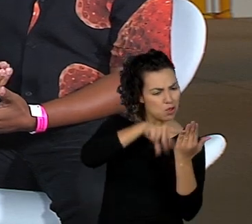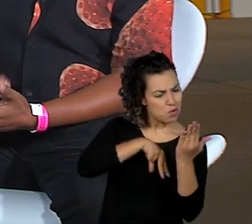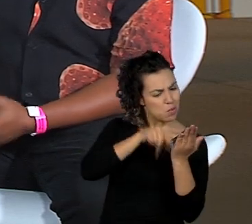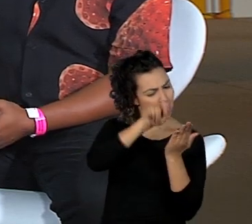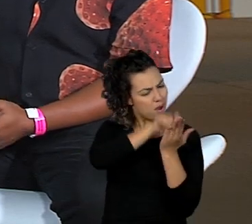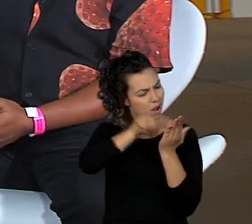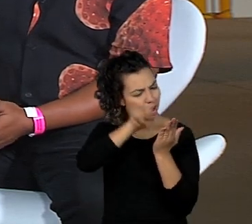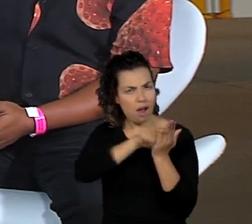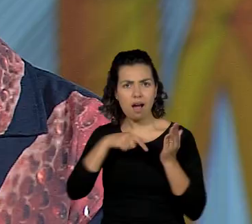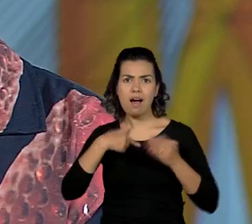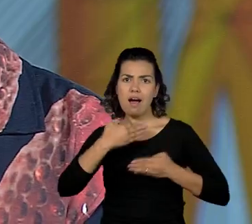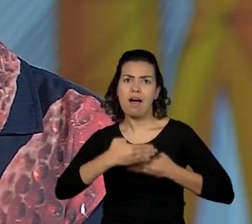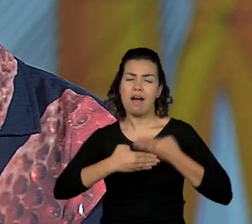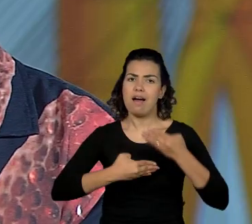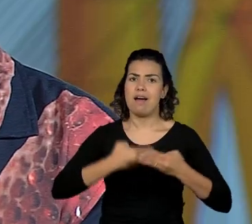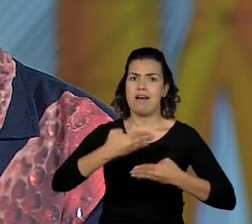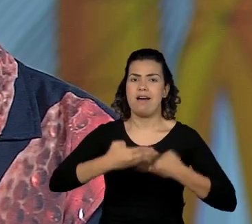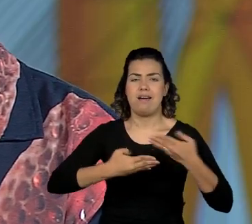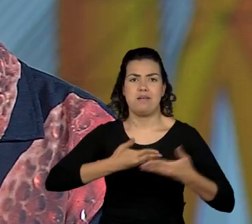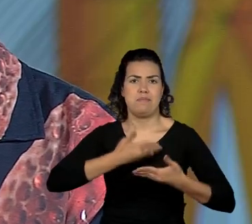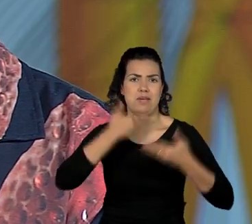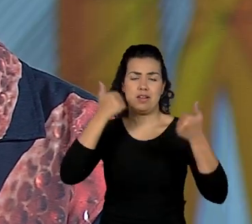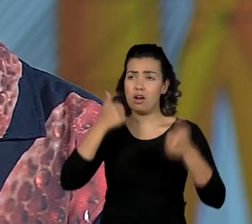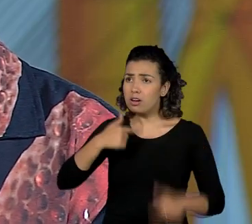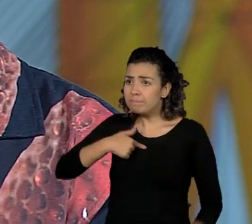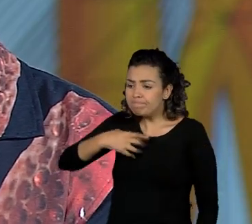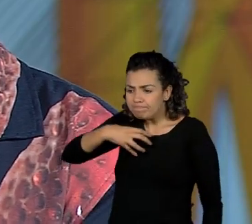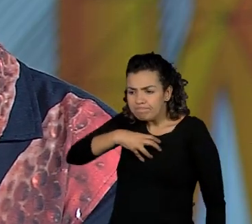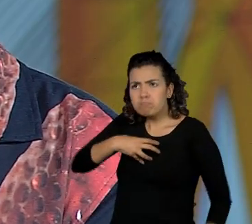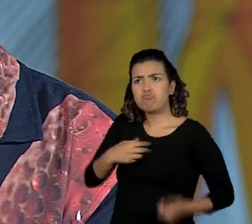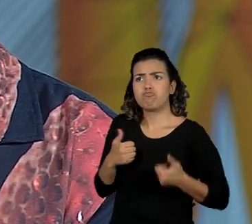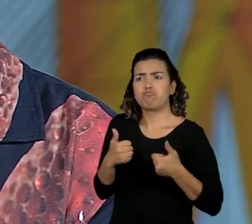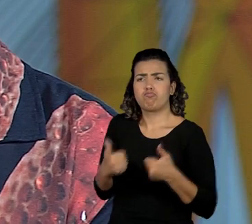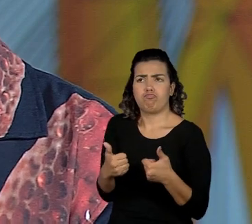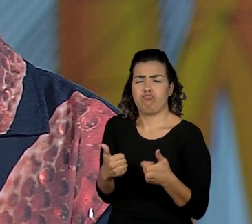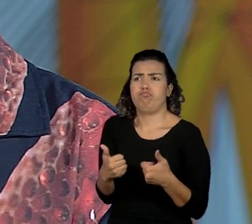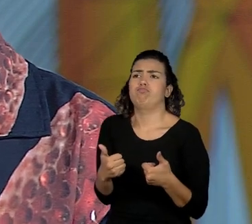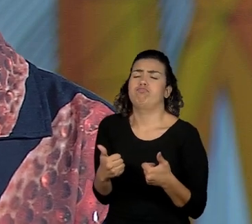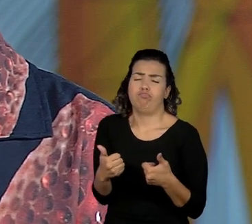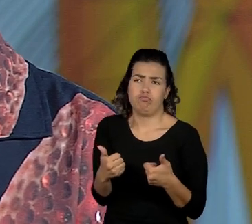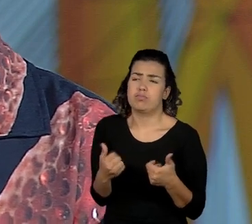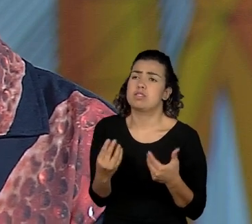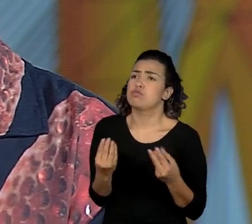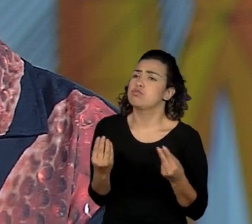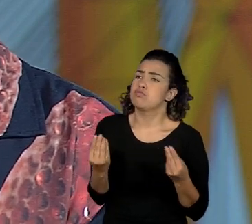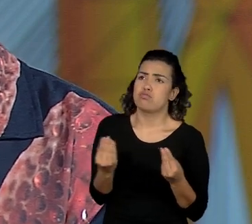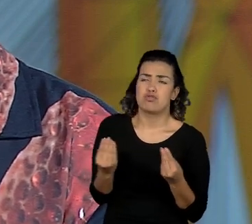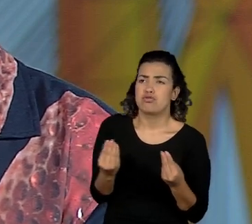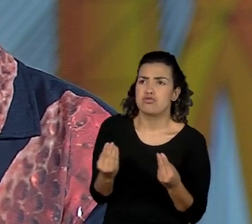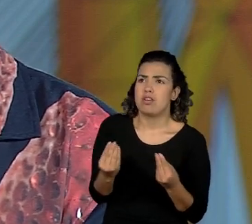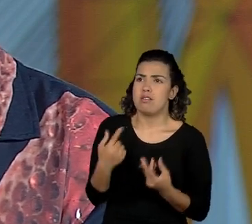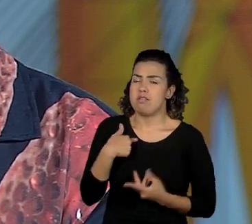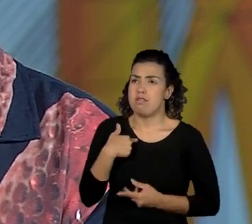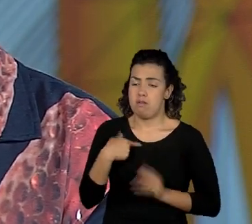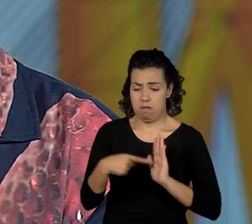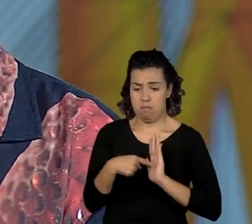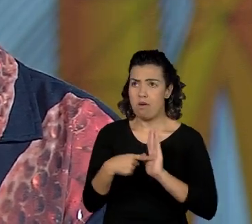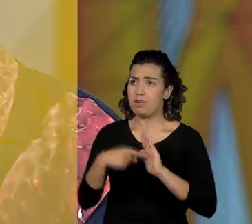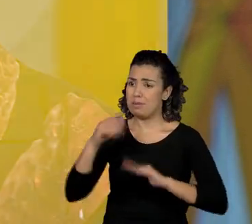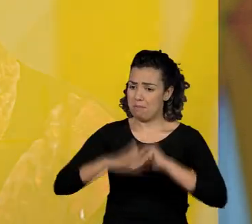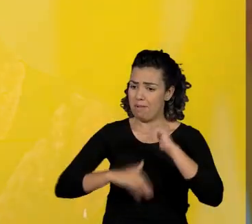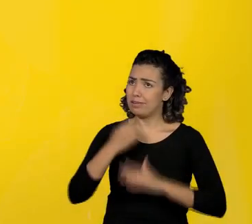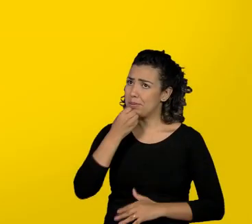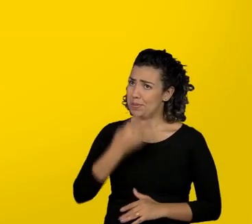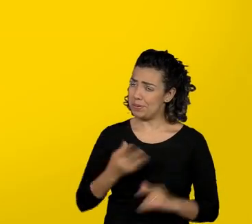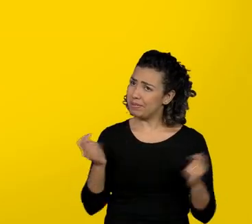inclusive na produção de texto. Para mim é muito positivo, porque a partir dele a gente vai deixando visíveis as nossas boas práticas.